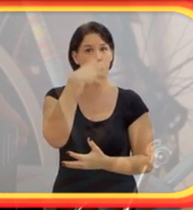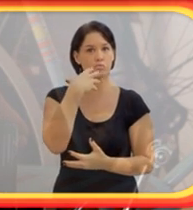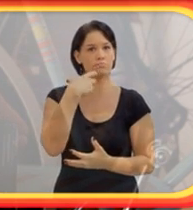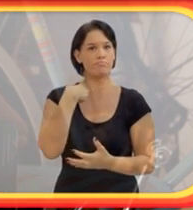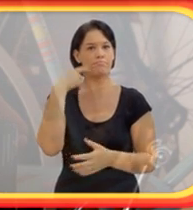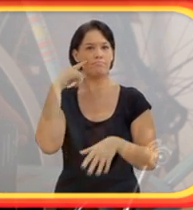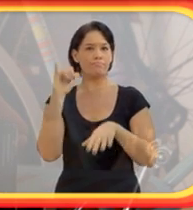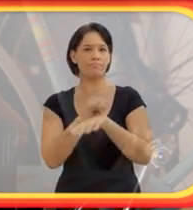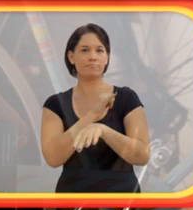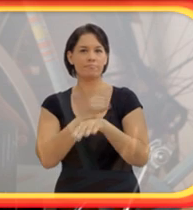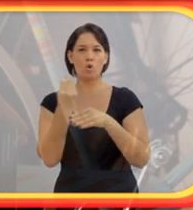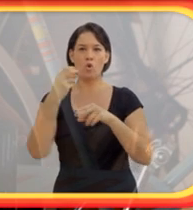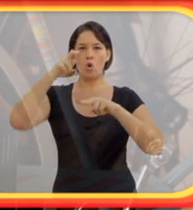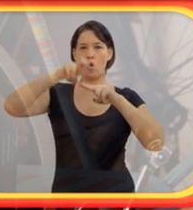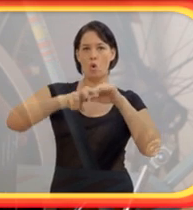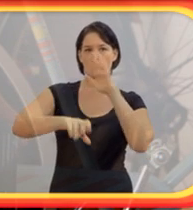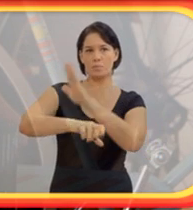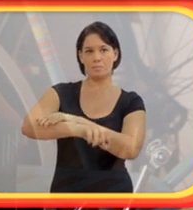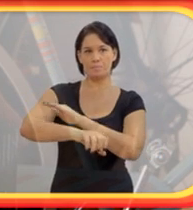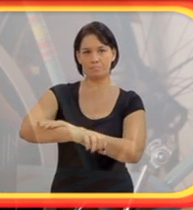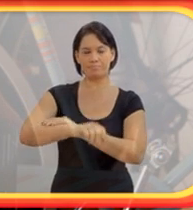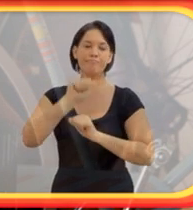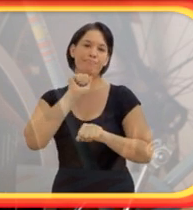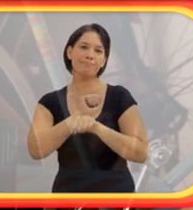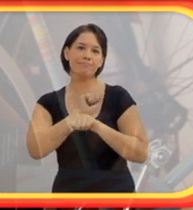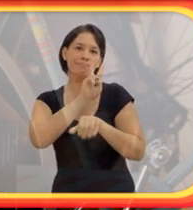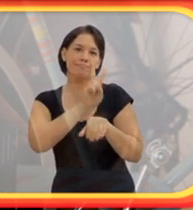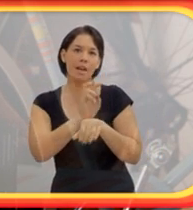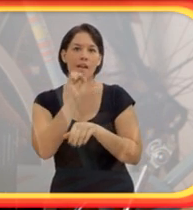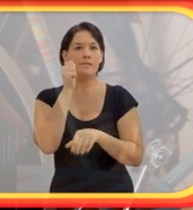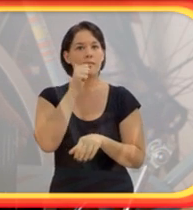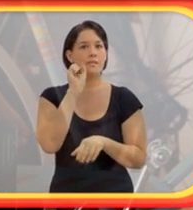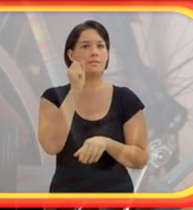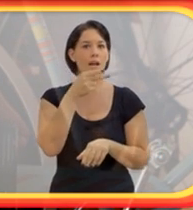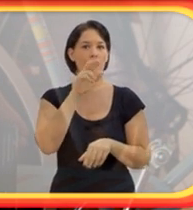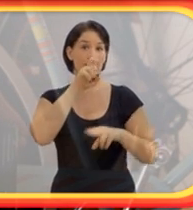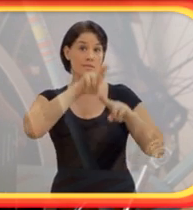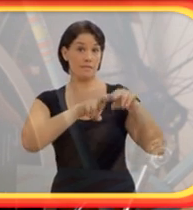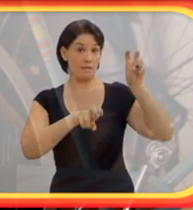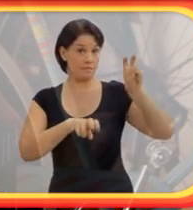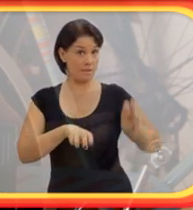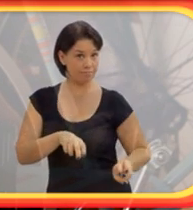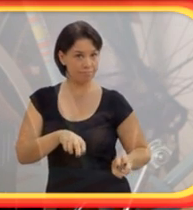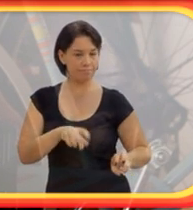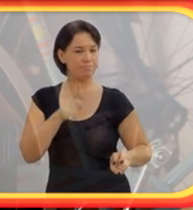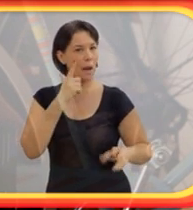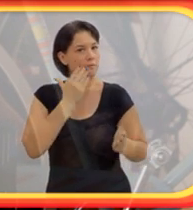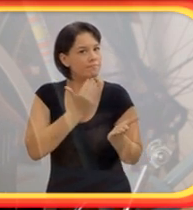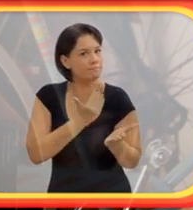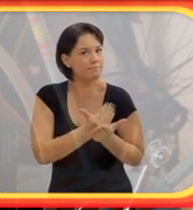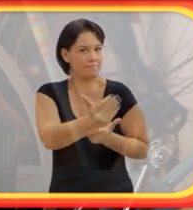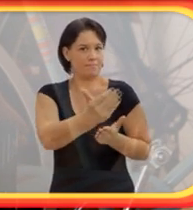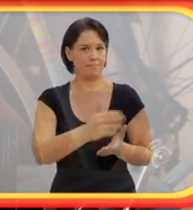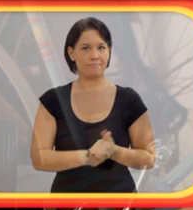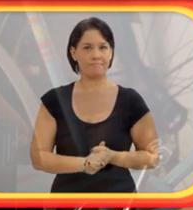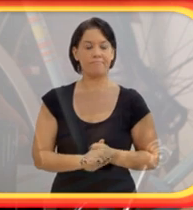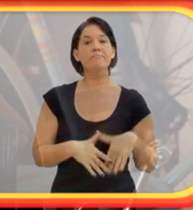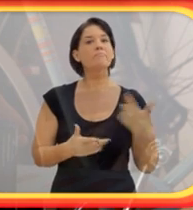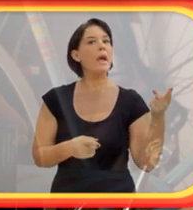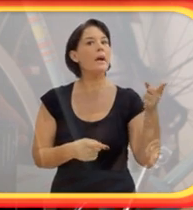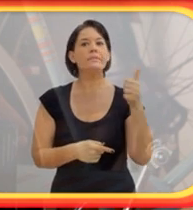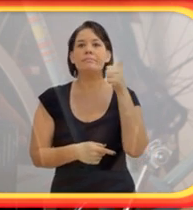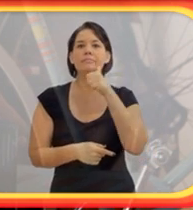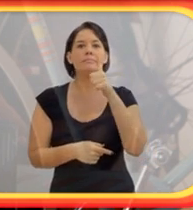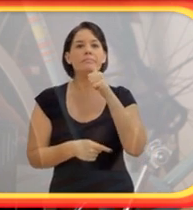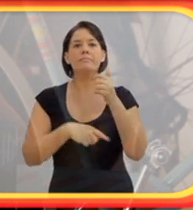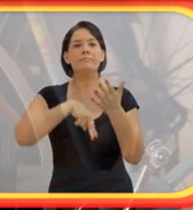E eu fiquei com uma dor na minha perna, porque eu fiquei quase as 14 músicas do que o RPM tocou naquela noite, dia ajoelhado, pagando meus